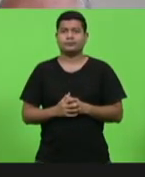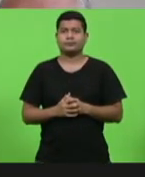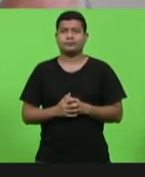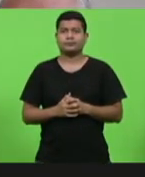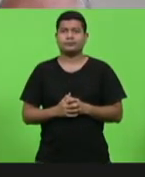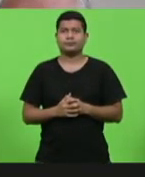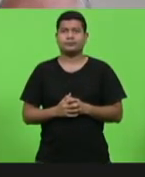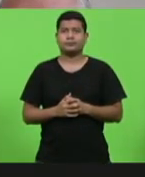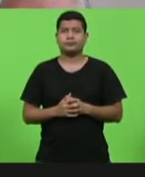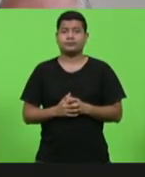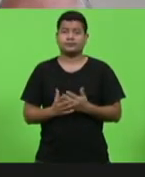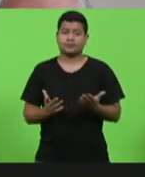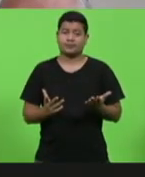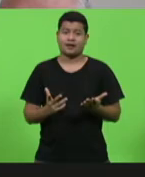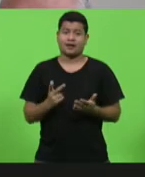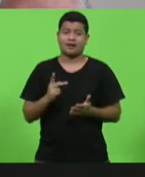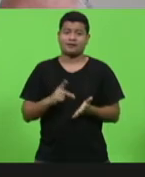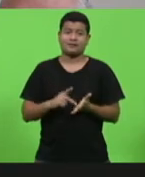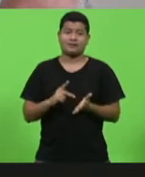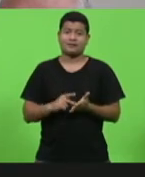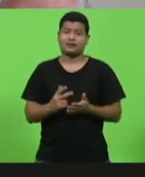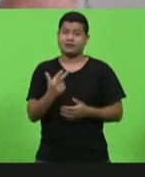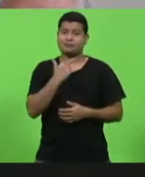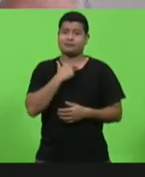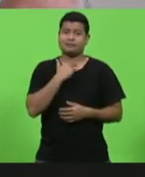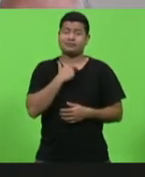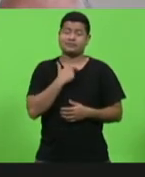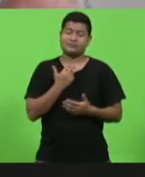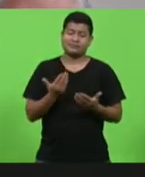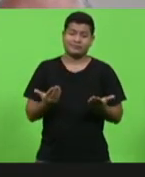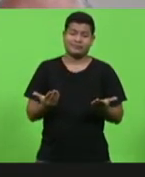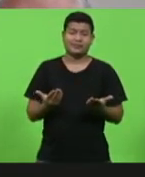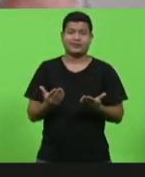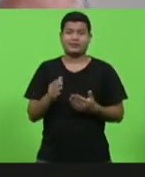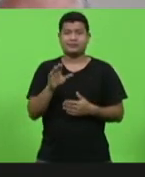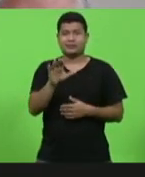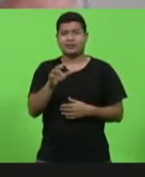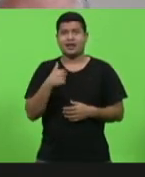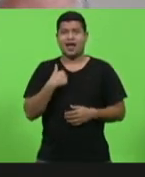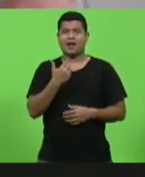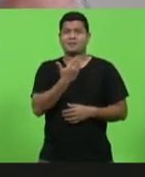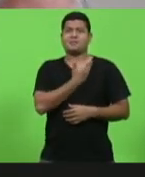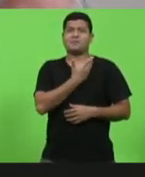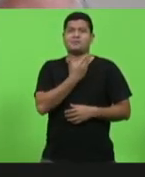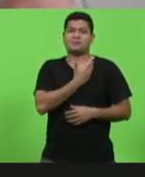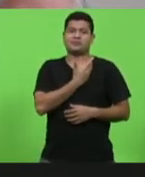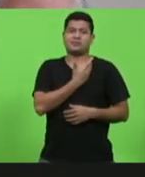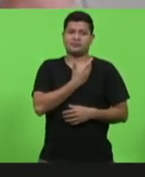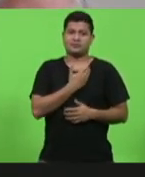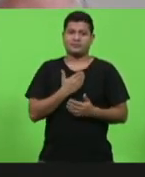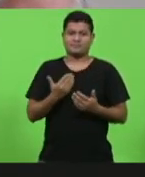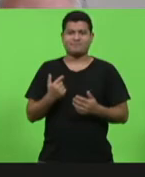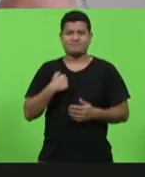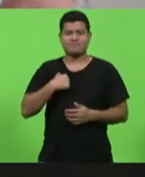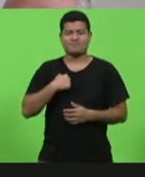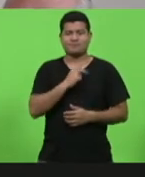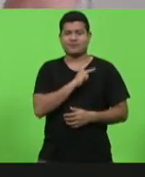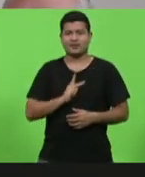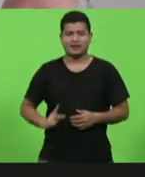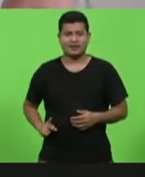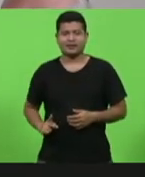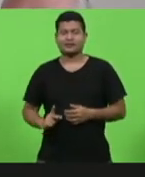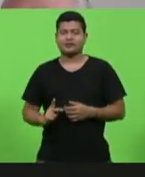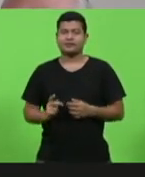Na verdade, deputado, não poderia, mas como o senhor é muito amigo do presidente, eu vou lhe conceder dez minutos em explicações